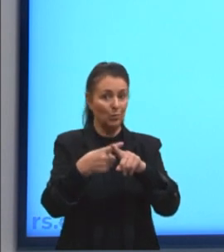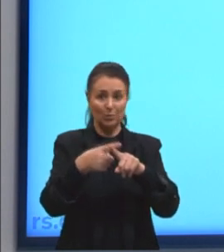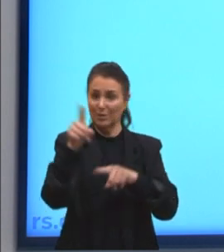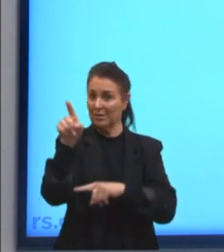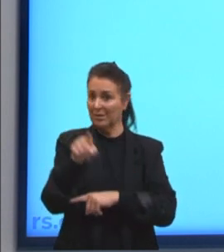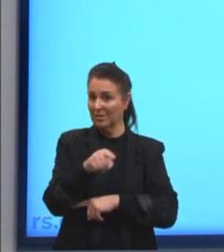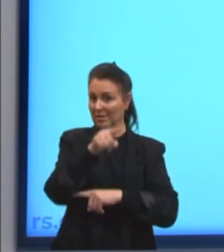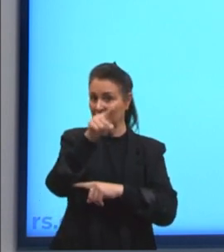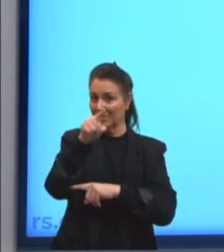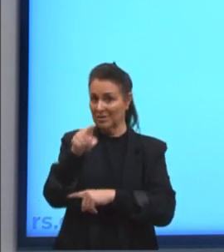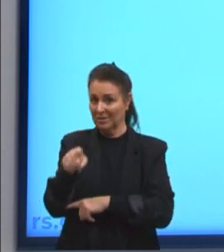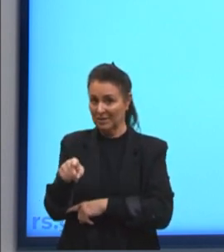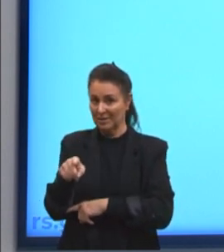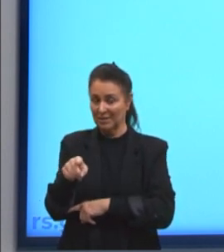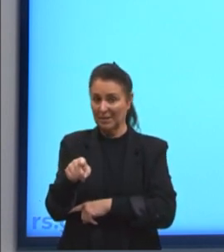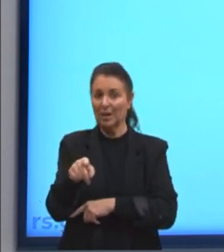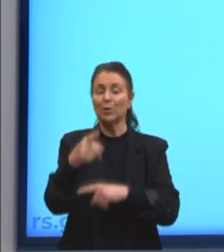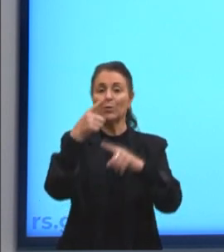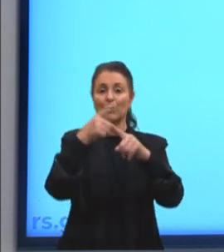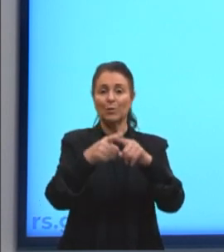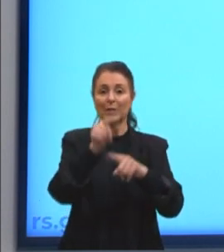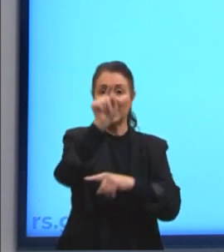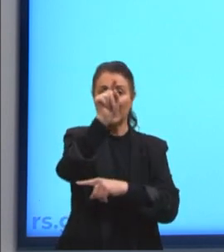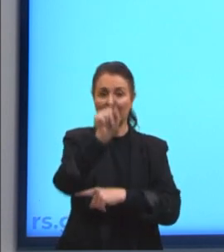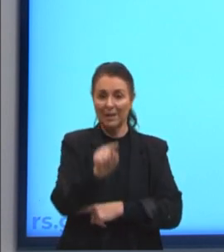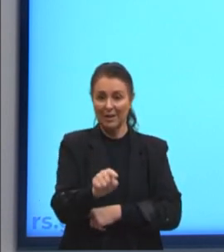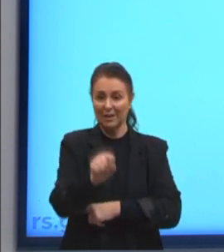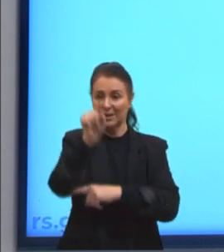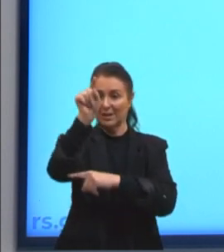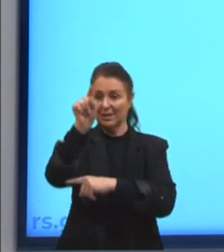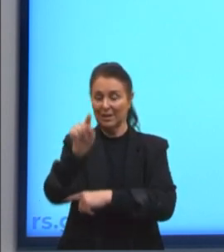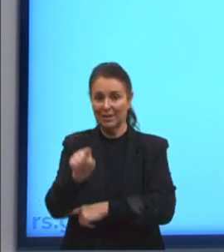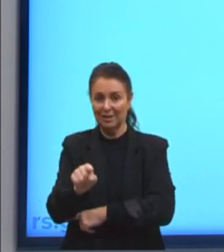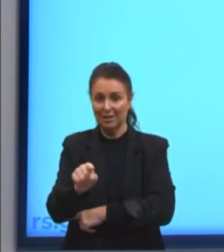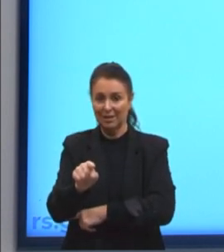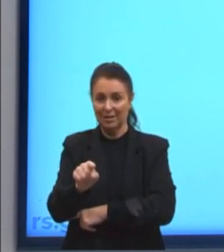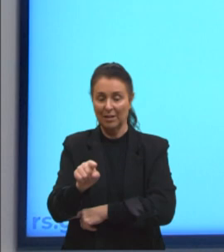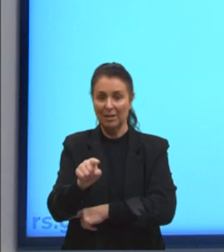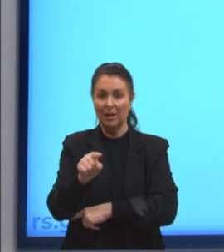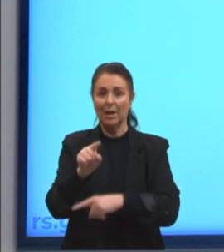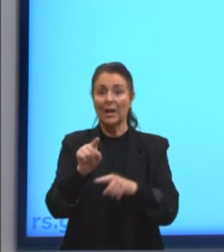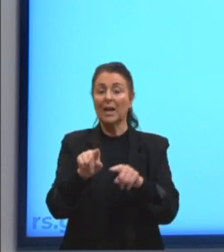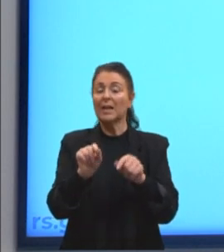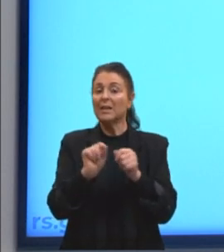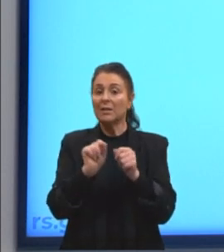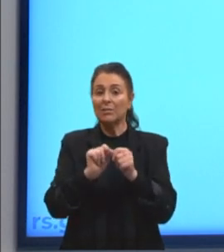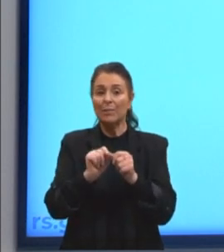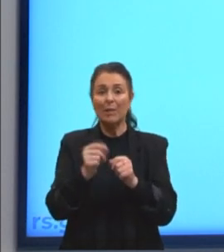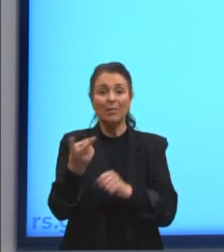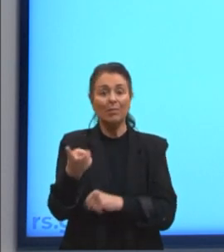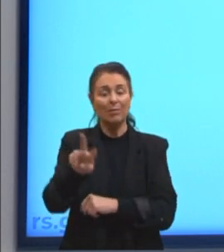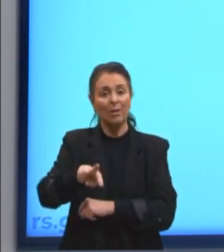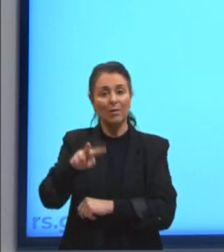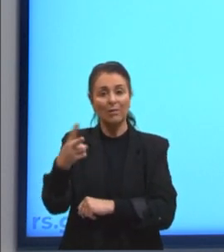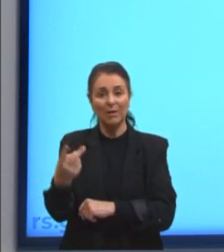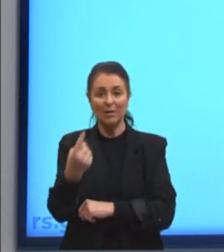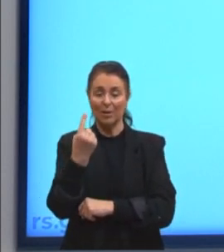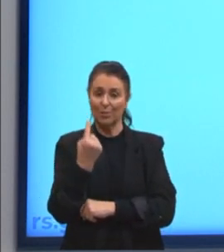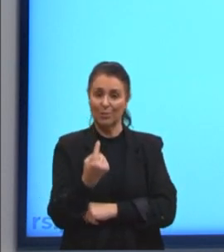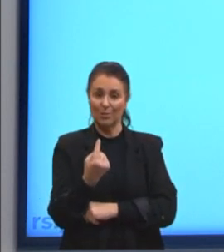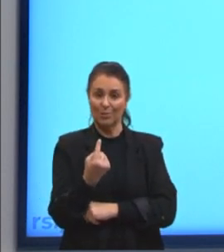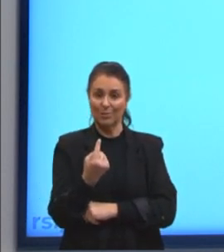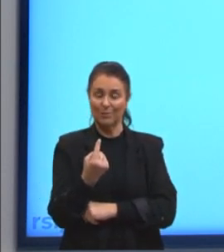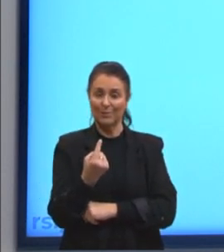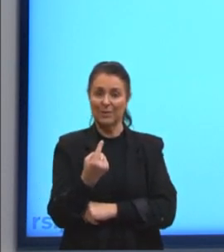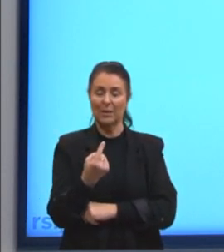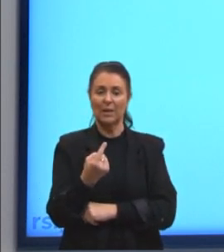multiplico em linha, tá? E eu faço isso para não precisar inverter uma das grandezas. Aí eu tenho o